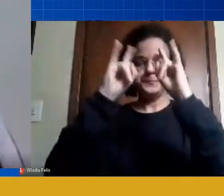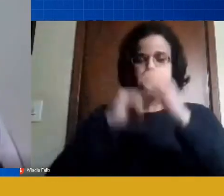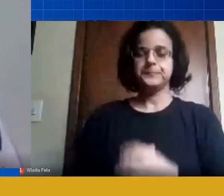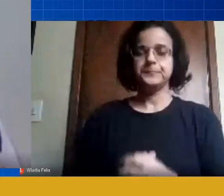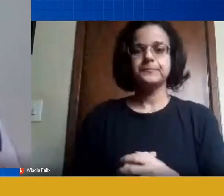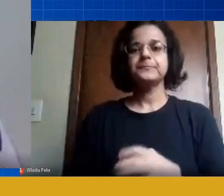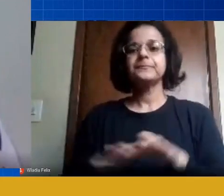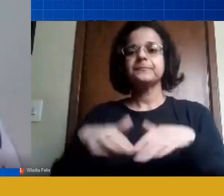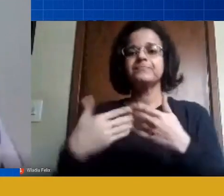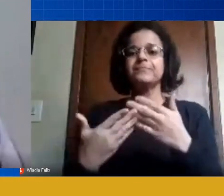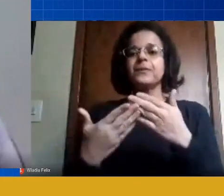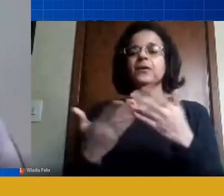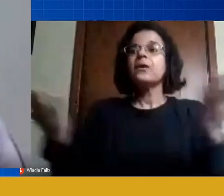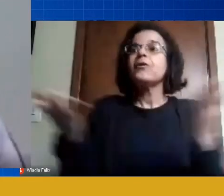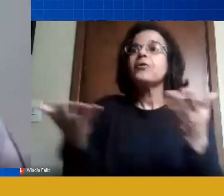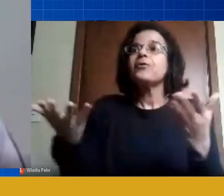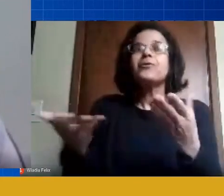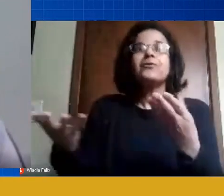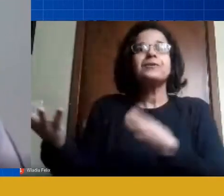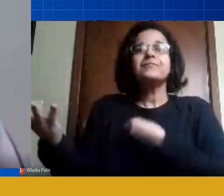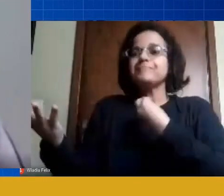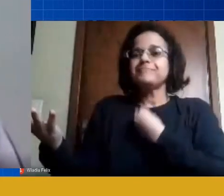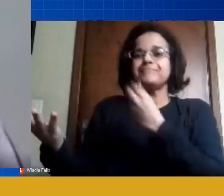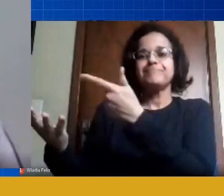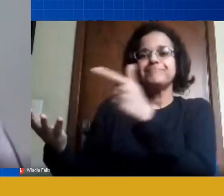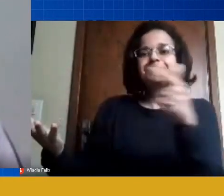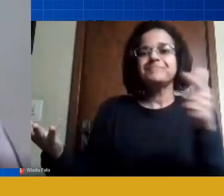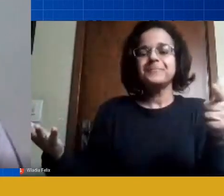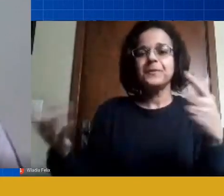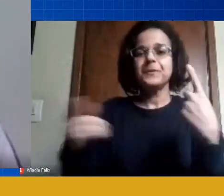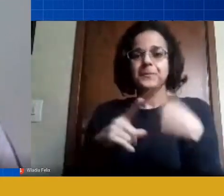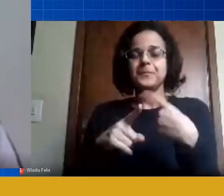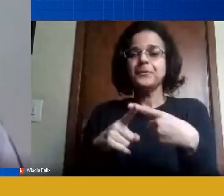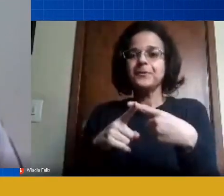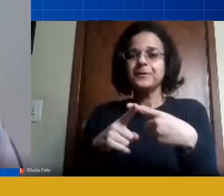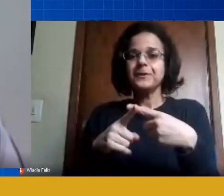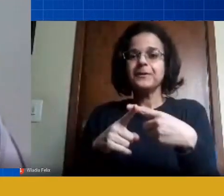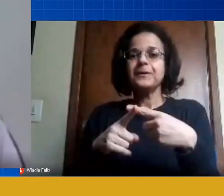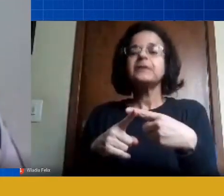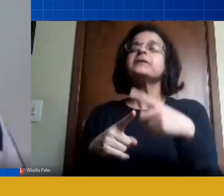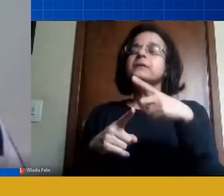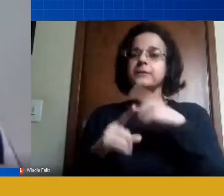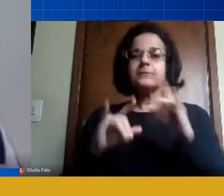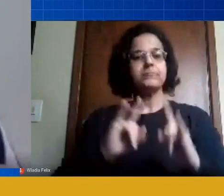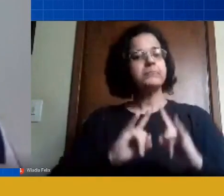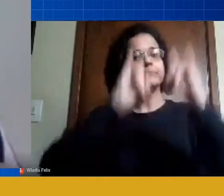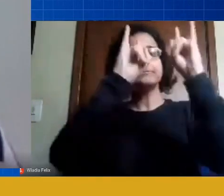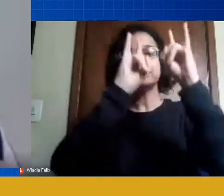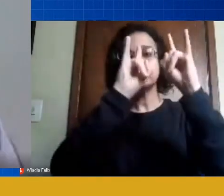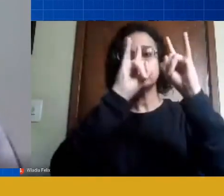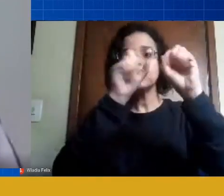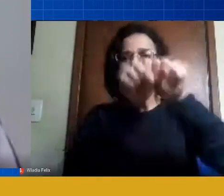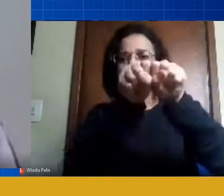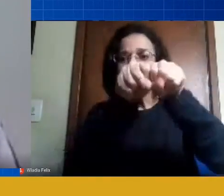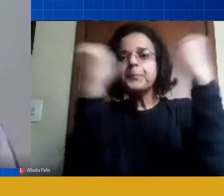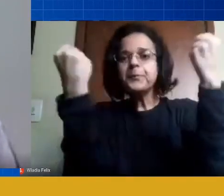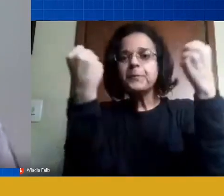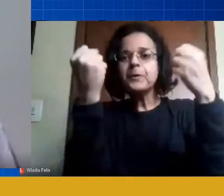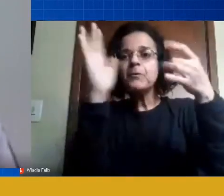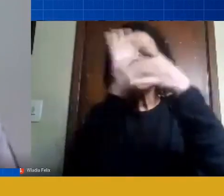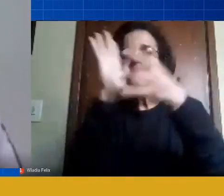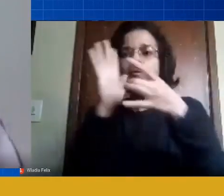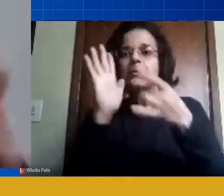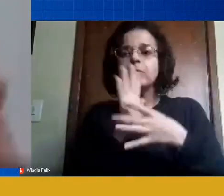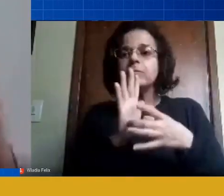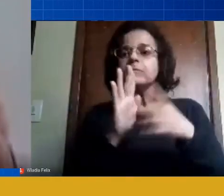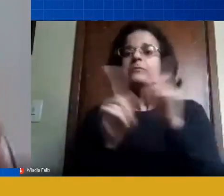do prédio está sem vida agora por incrível que pareça eu tive prédio que quebrou os vidros sem aluno e não foi gente que foi